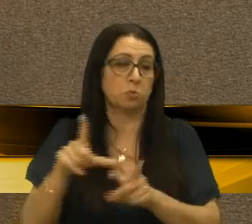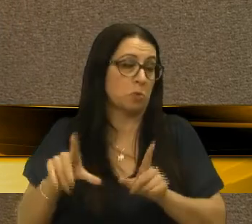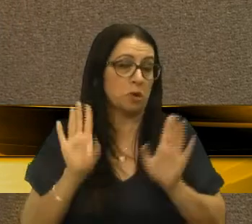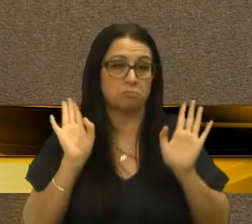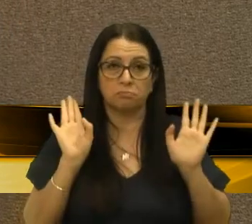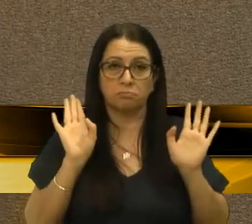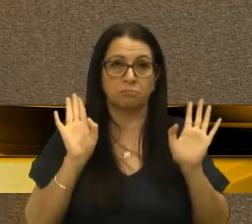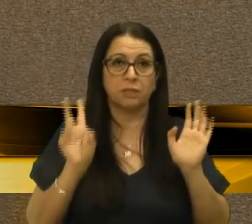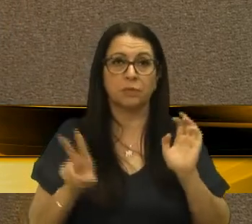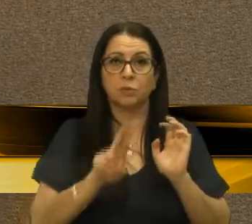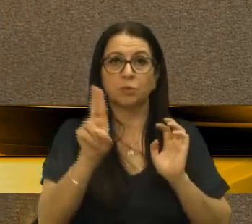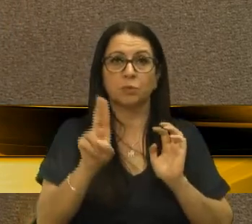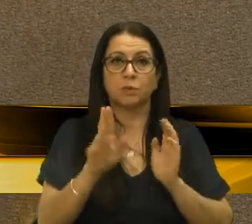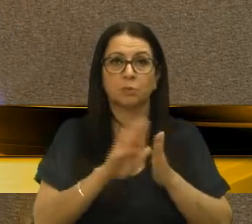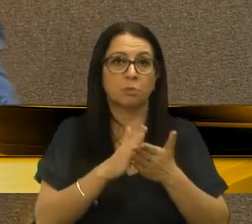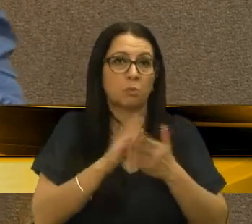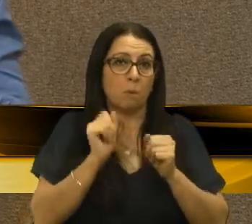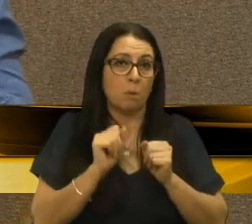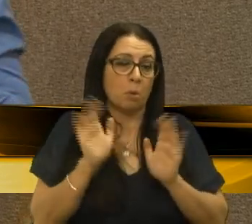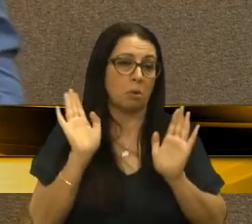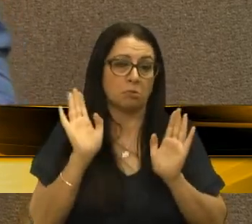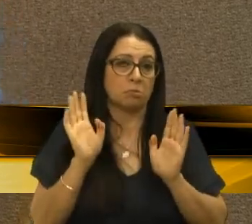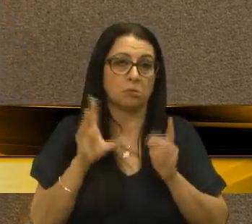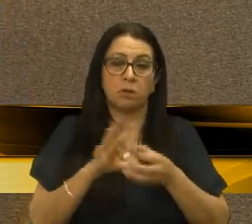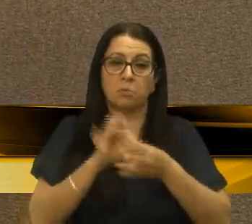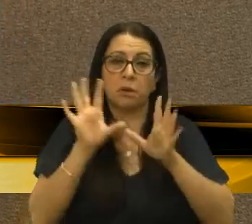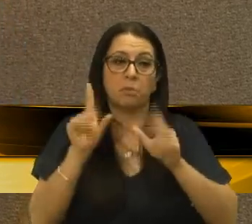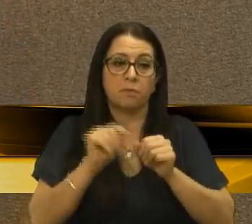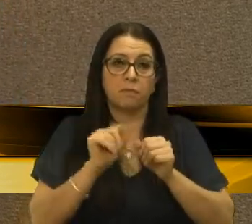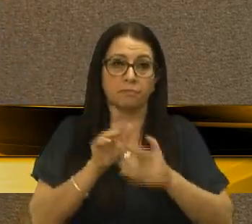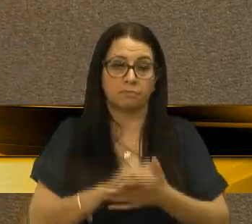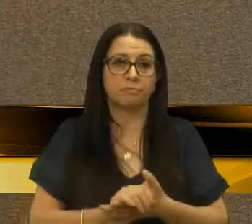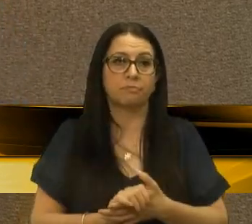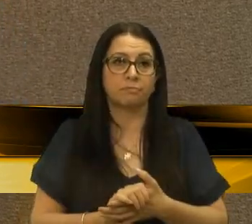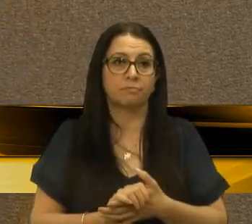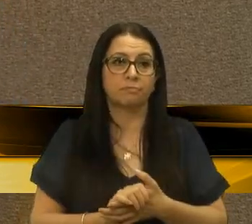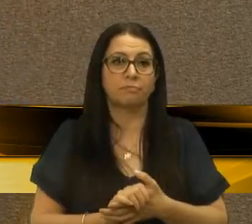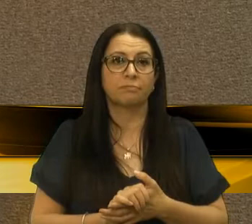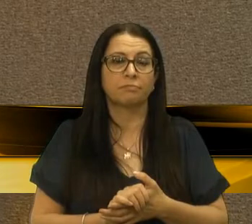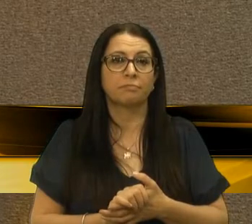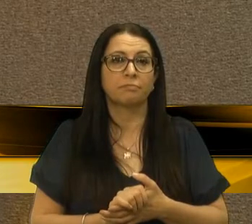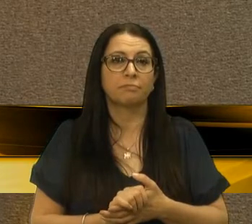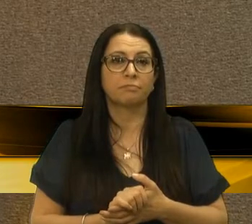se utilizando da Bíblia, o senhor pode, tem a liberdade para fazer isso, tem livre-arbítrio.